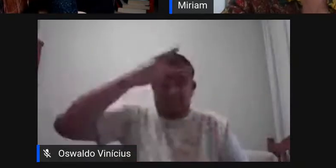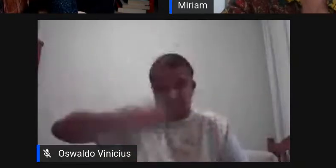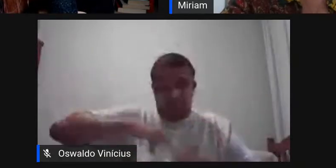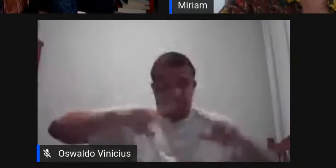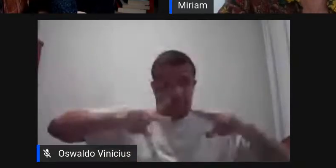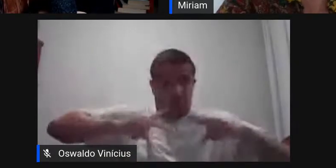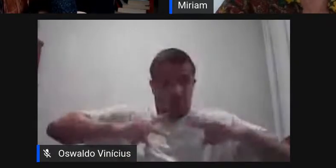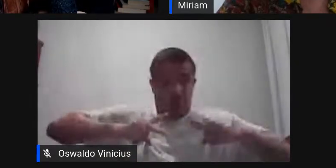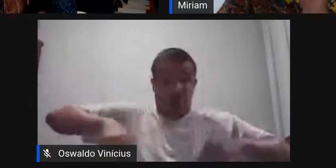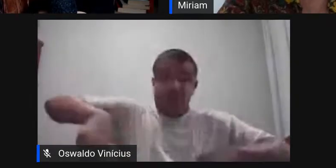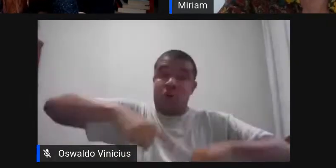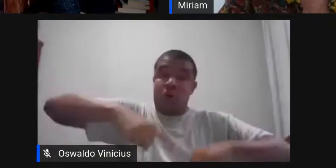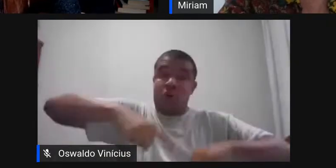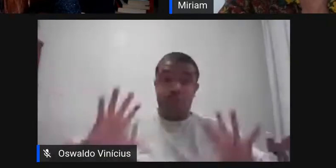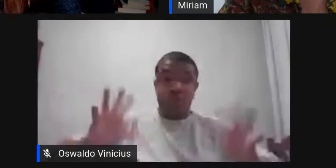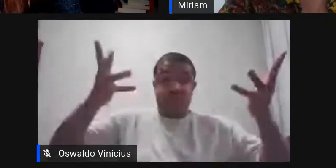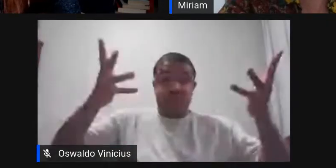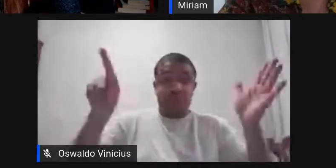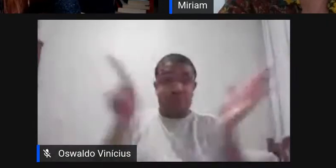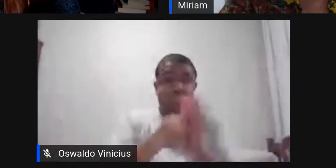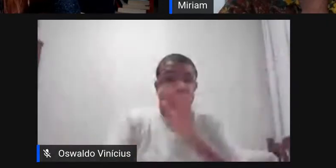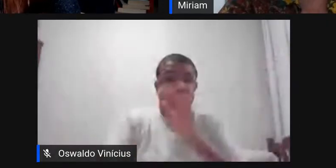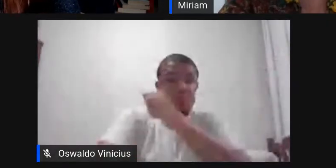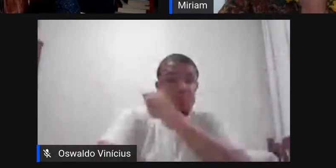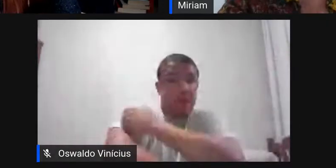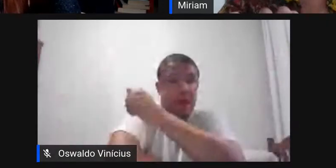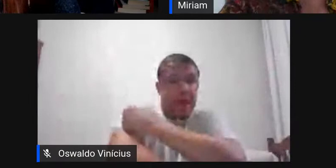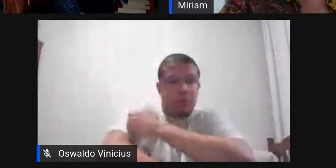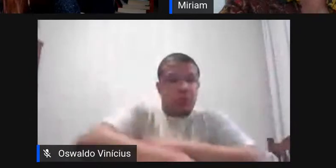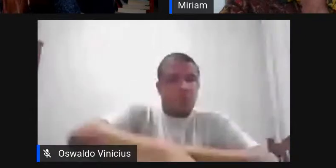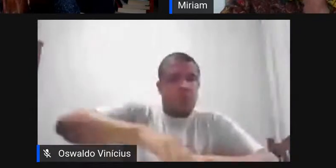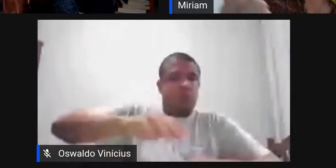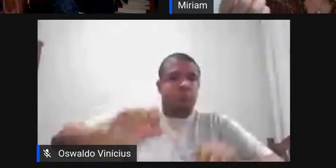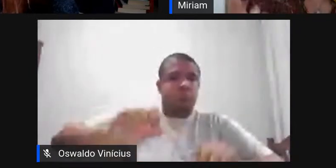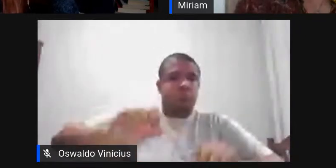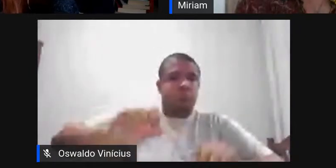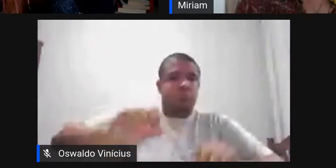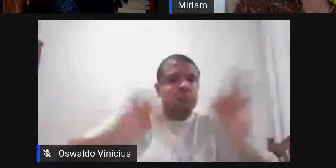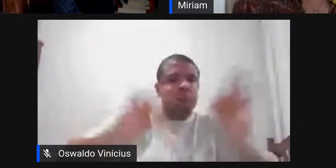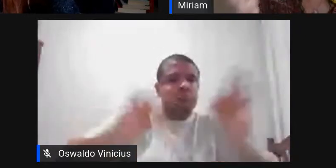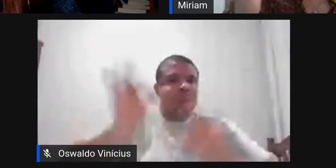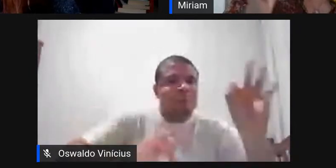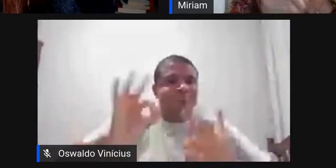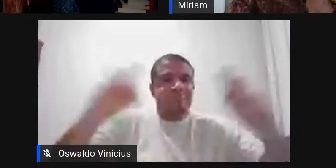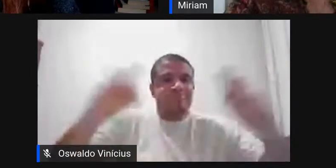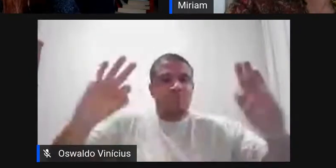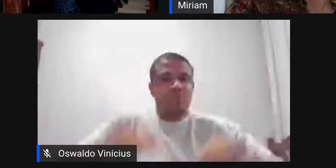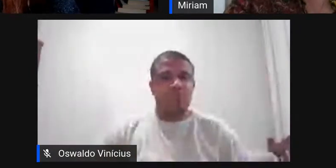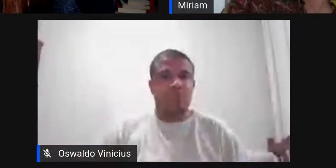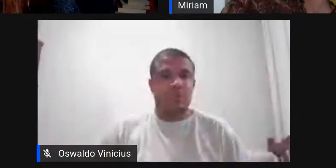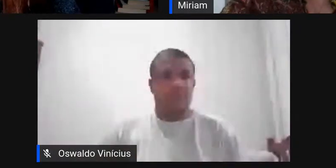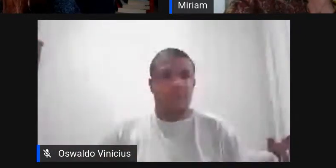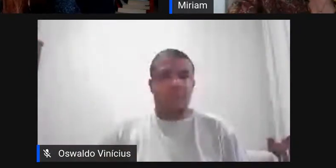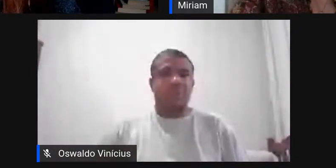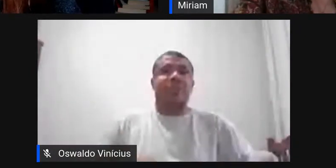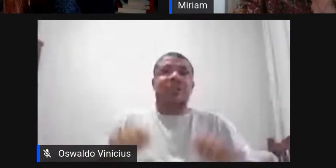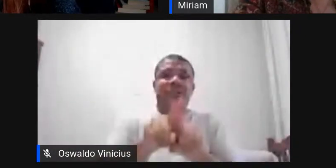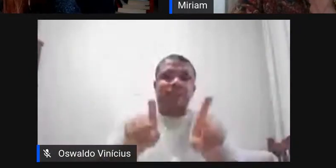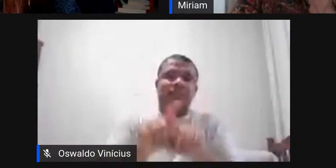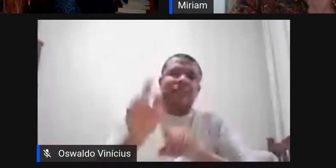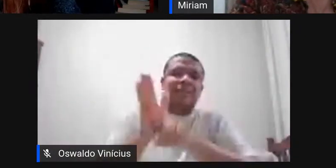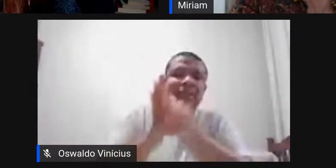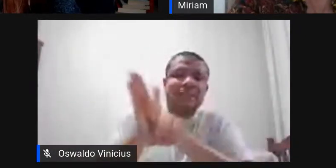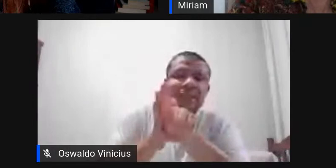evento organizado por alunos sabe isso é brilhante né e falando dessa pesquisa em áreas